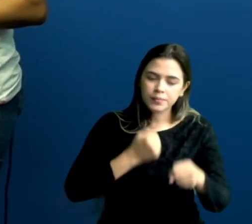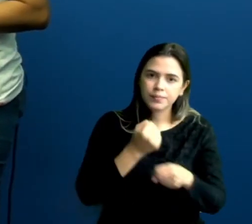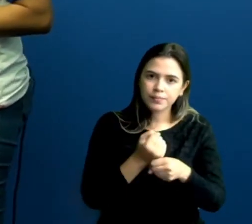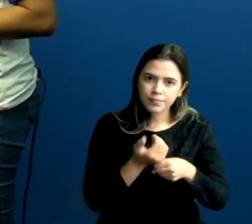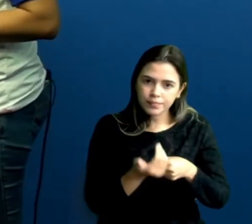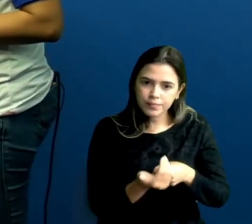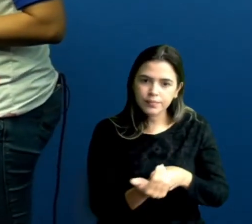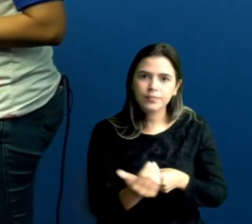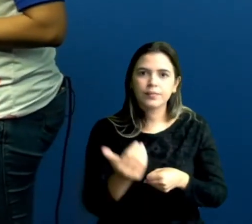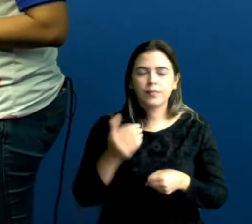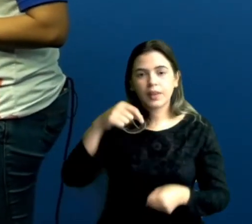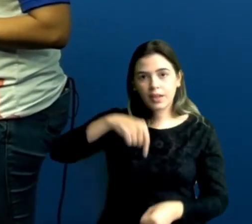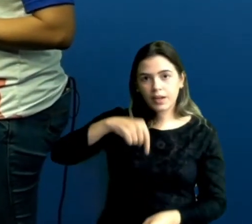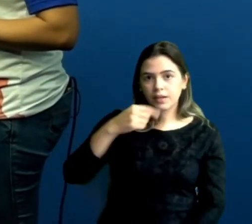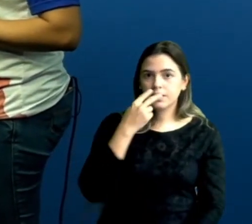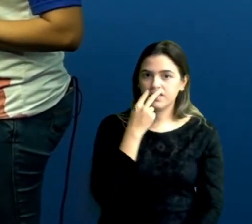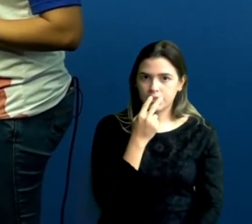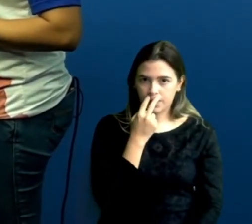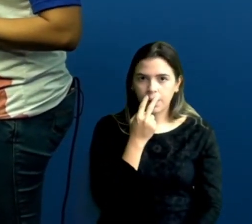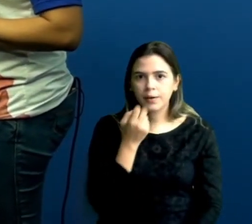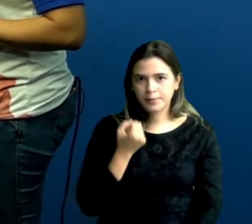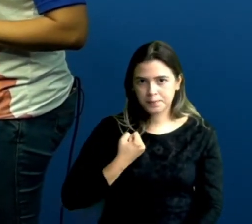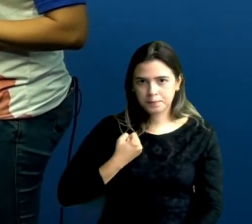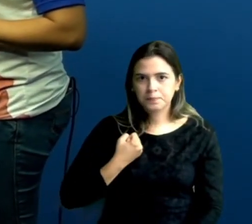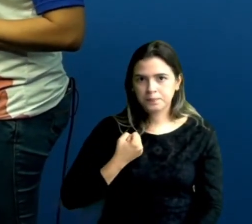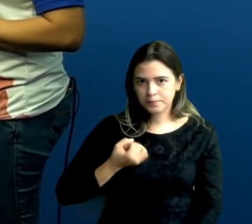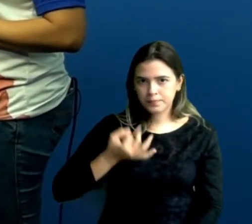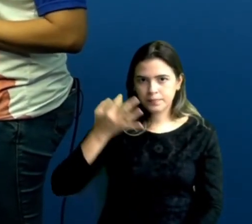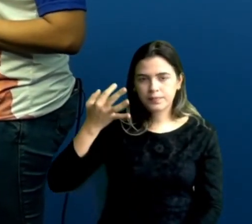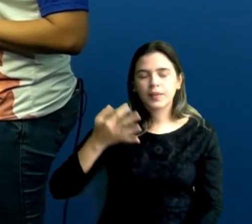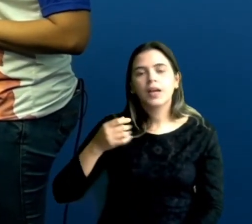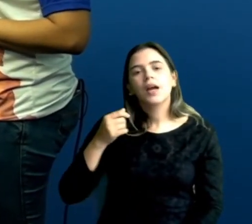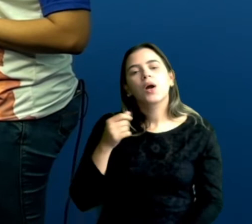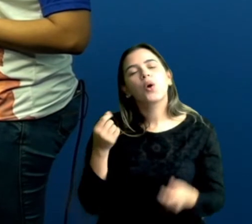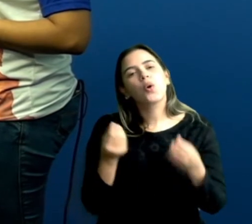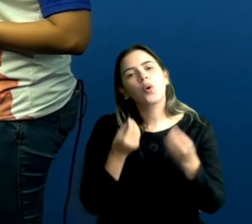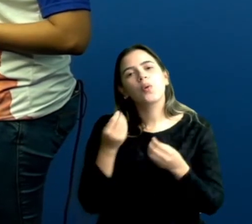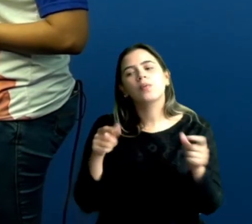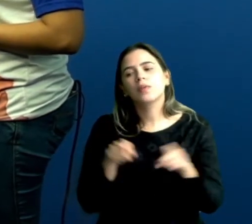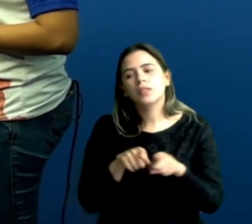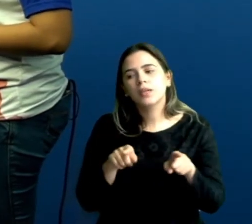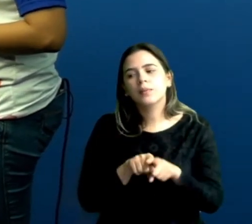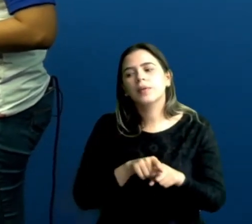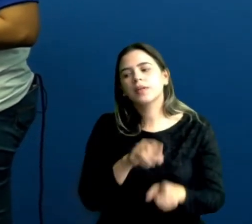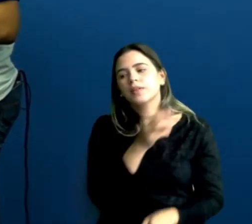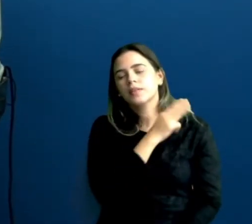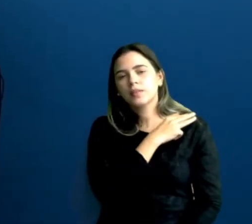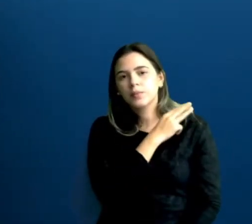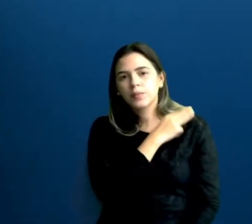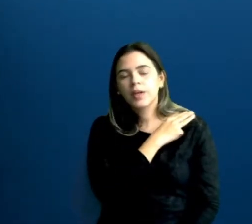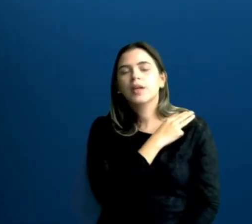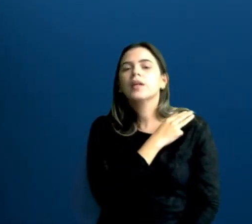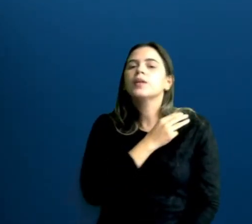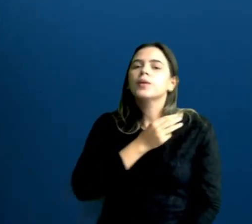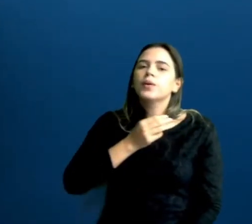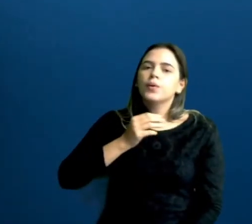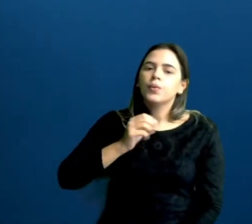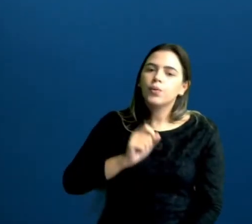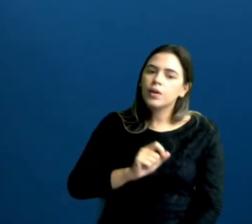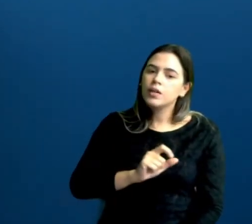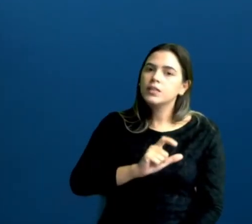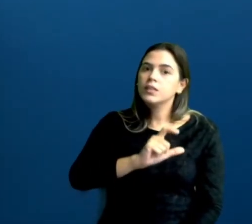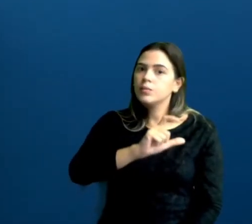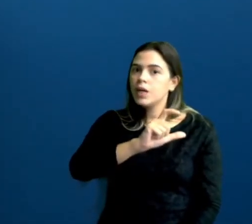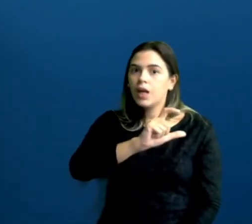dados aqui do município, tá bom? Assim como a gente tem aqui também lá do ensino médio. No ensino médio, o crescimento não foi